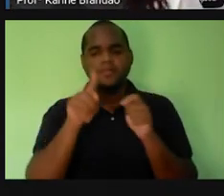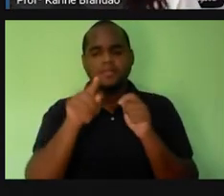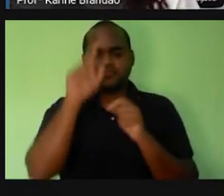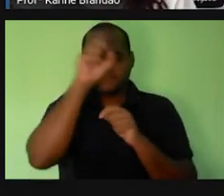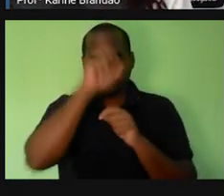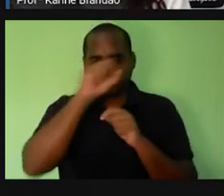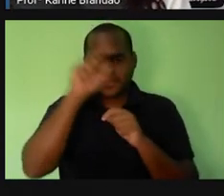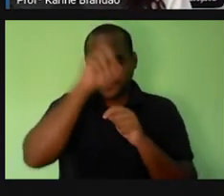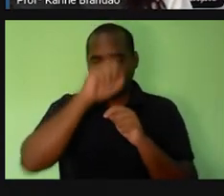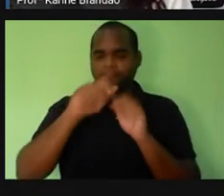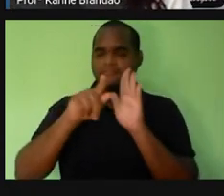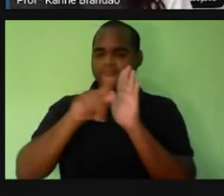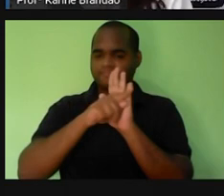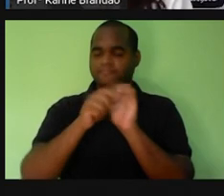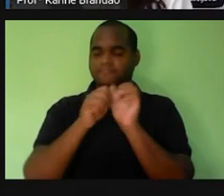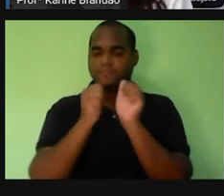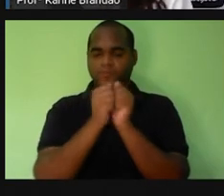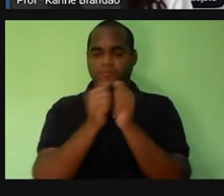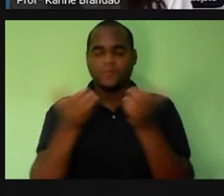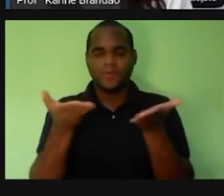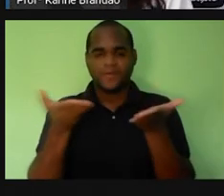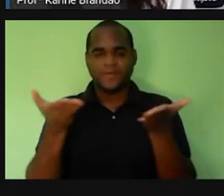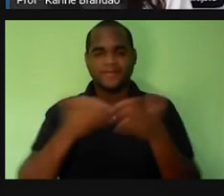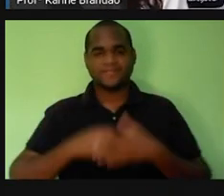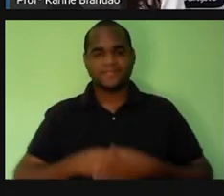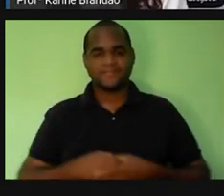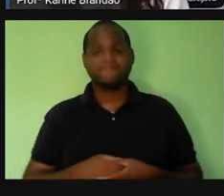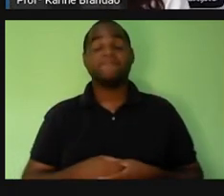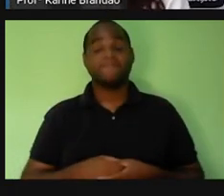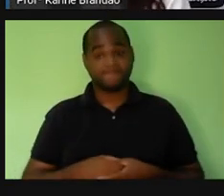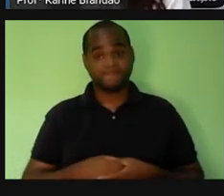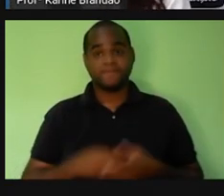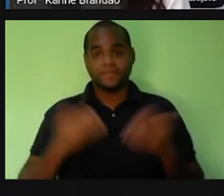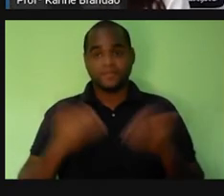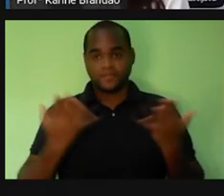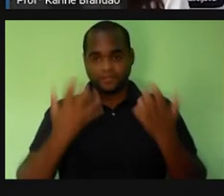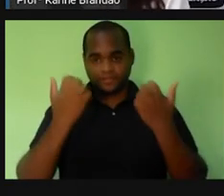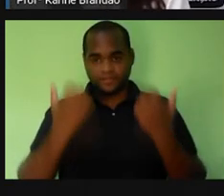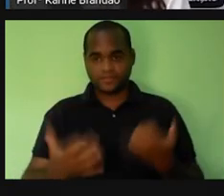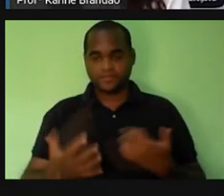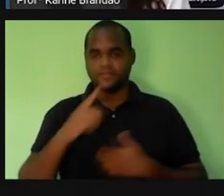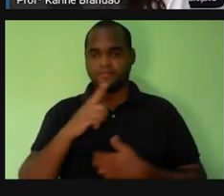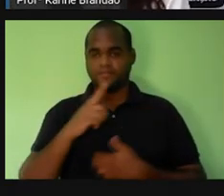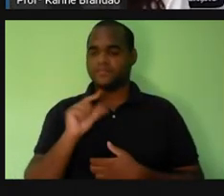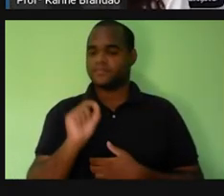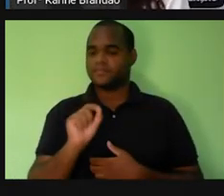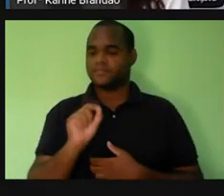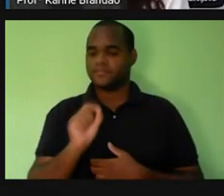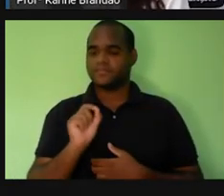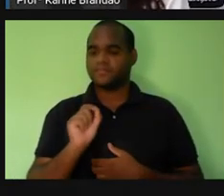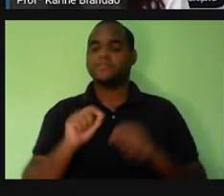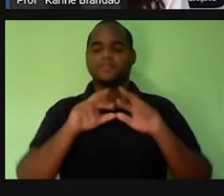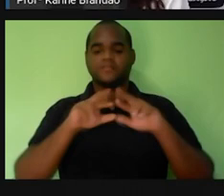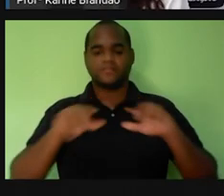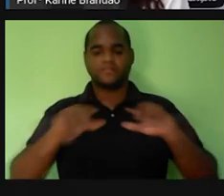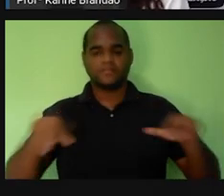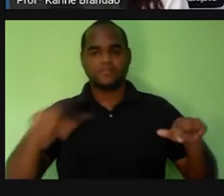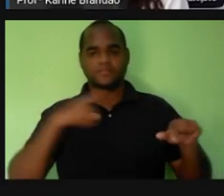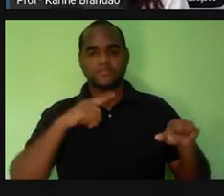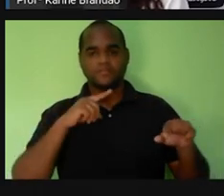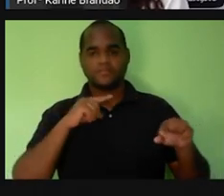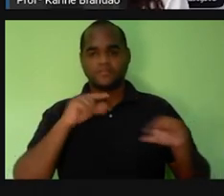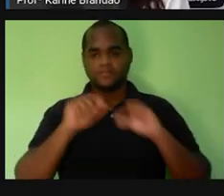conosco desse momento. Então para dar as boas-vindas, né? Eu trago aqui a figura de Katherine